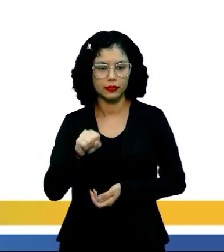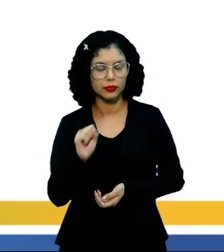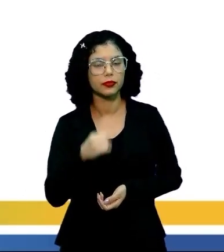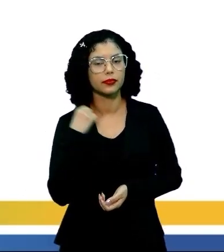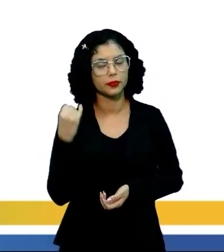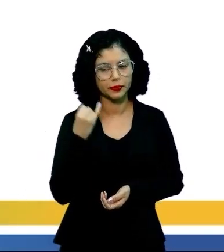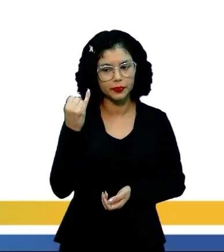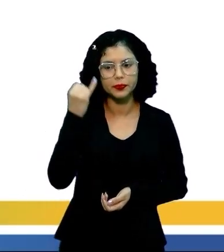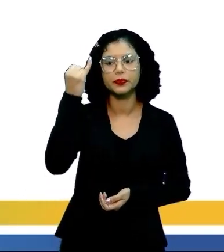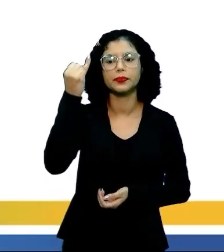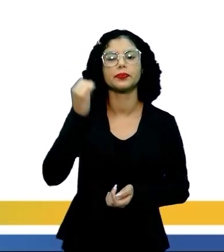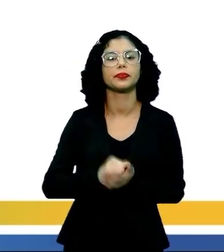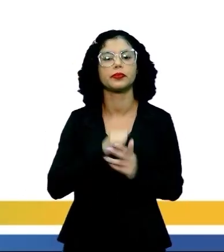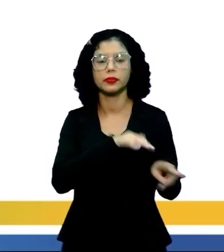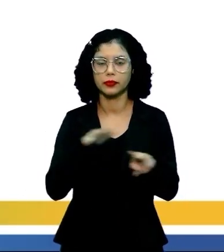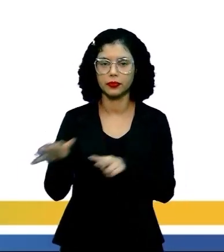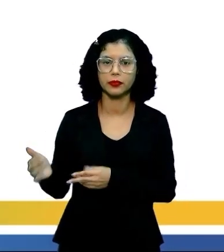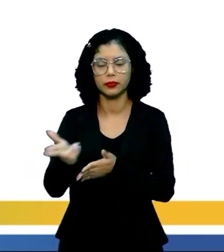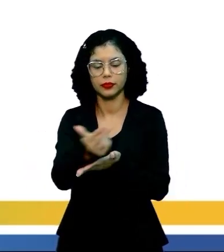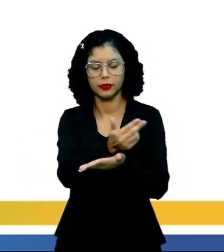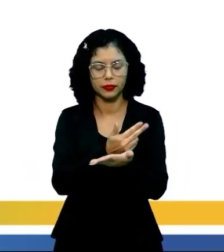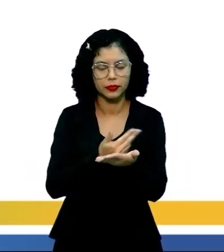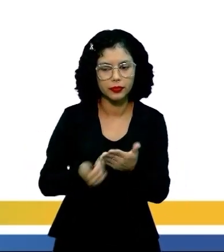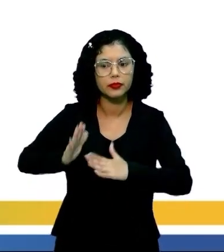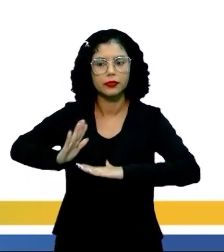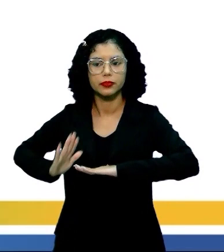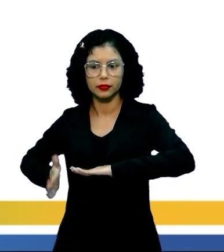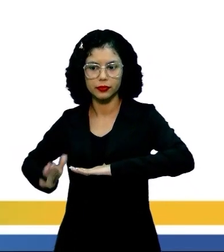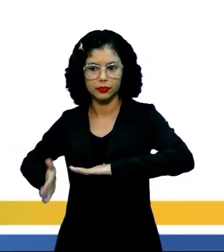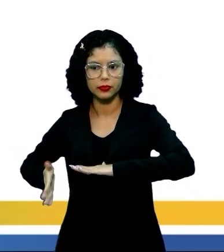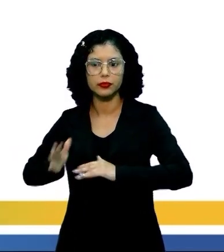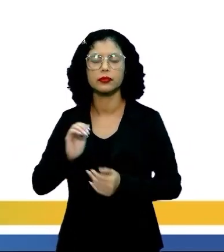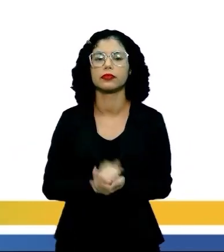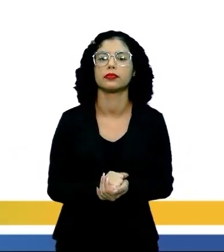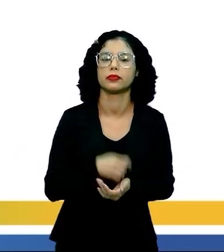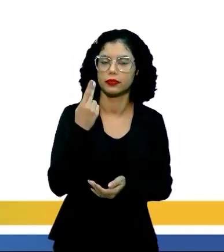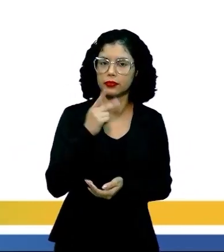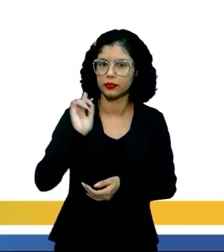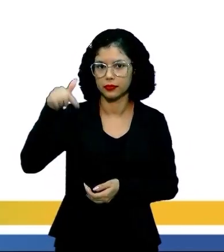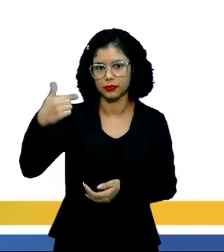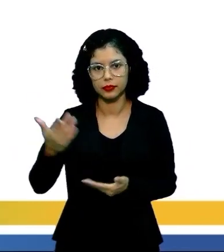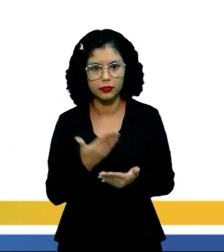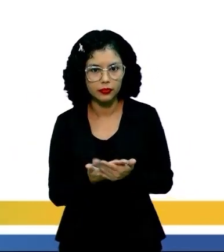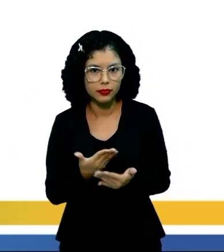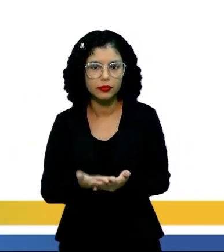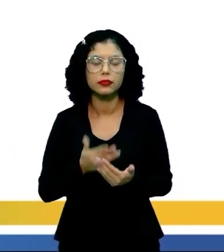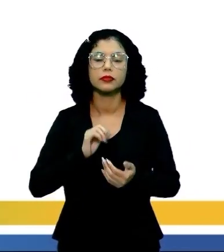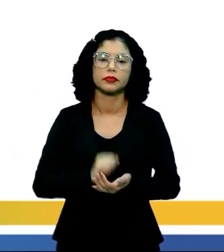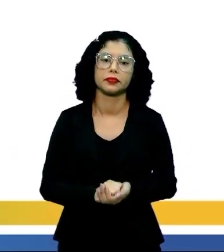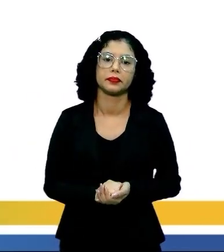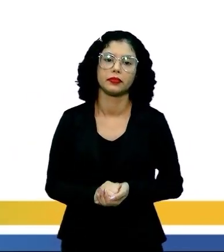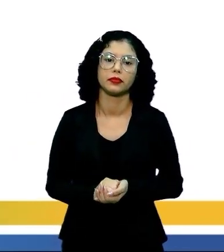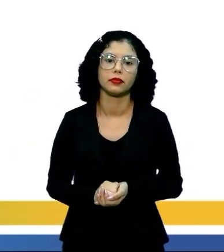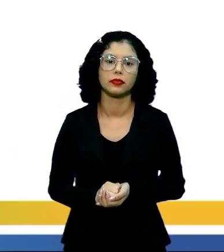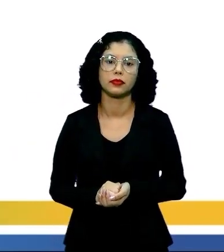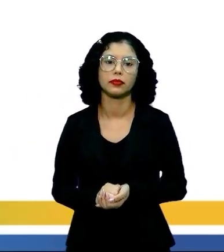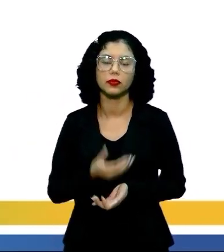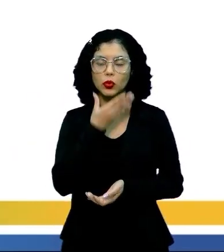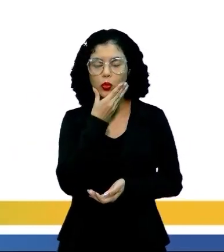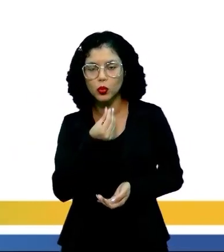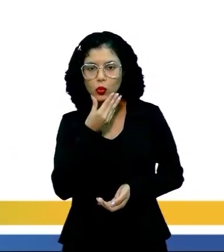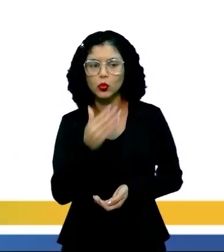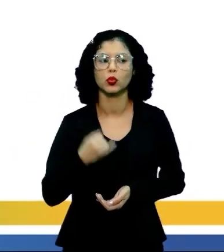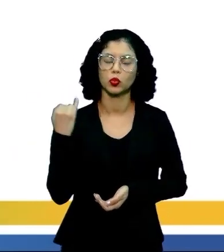importante para a Semana de Arte Moderna, que nós vamos falar sobre ela na nossa próxima aula. Foi um homem